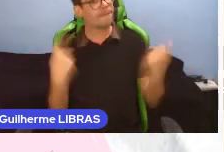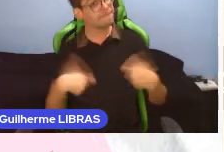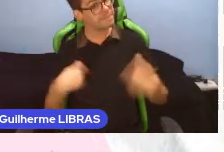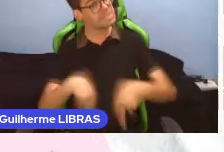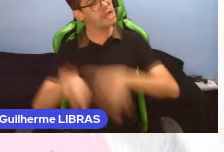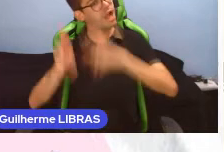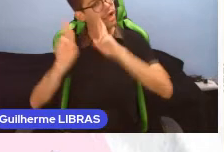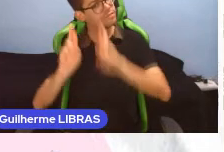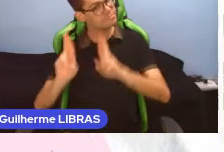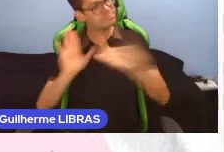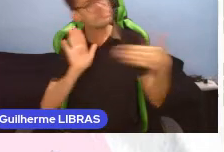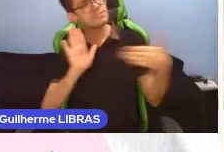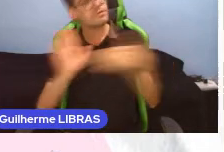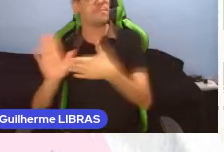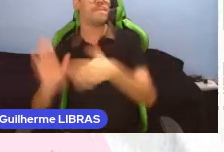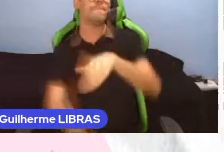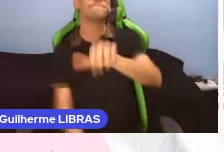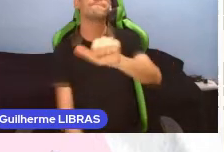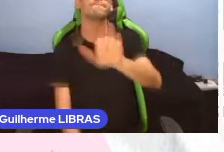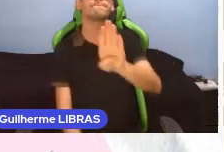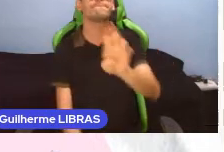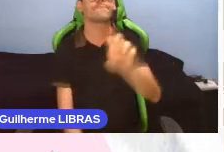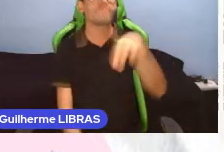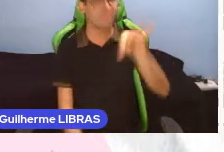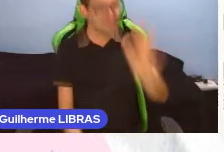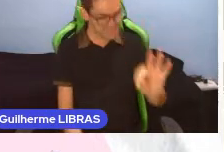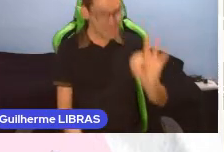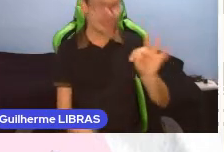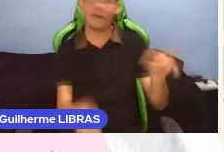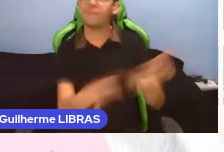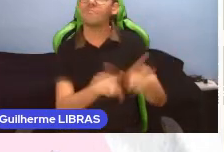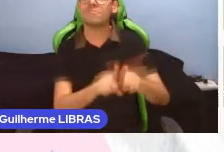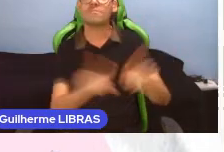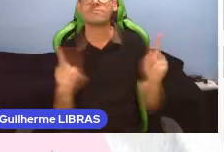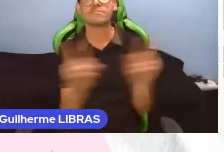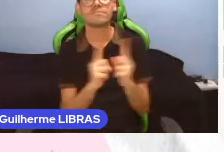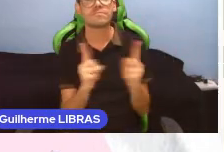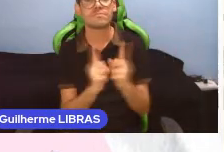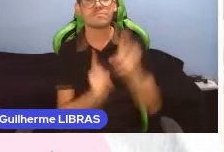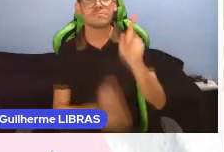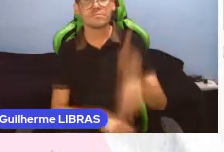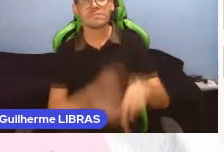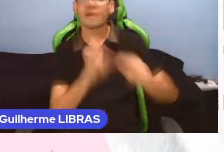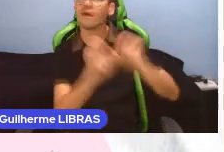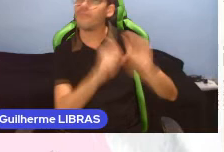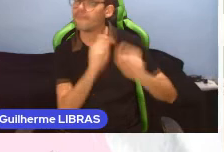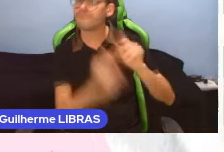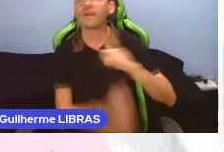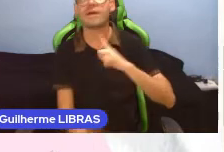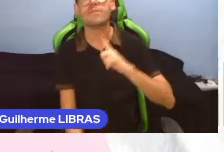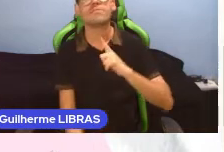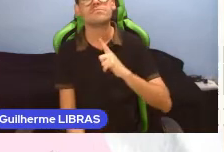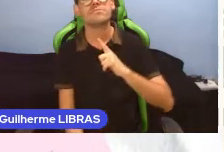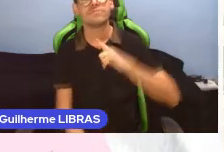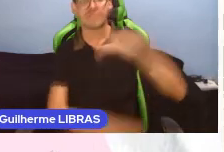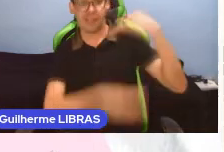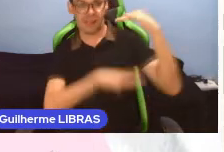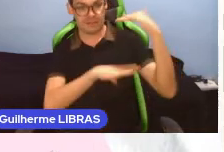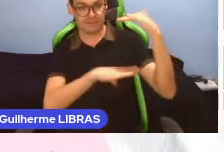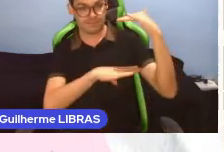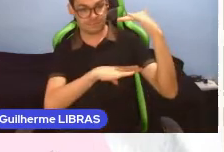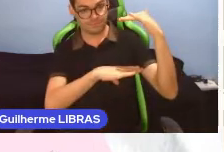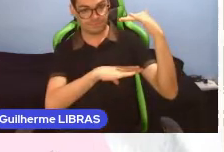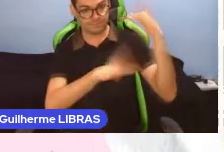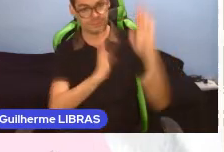BNT. A recomendação estabelece que o tamanho da janela de libras deve ter, no mínimo, a metade da altura